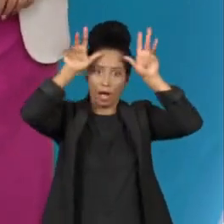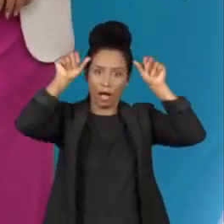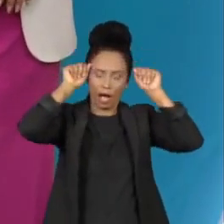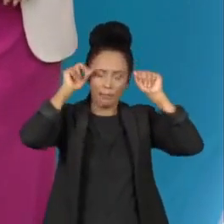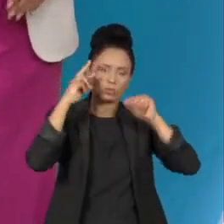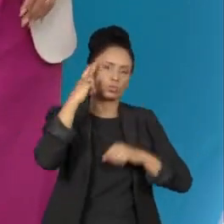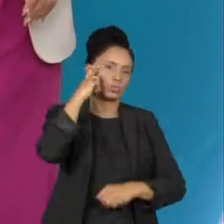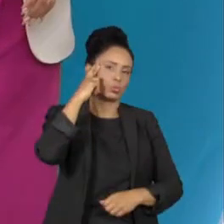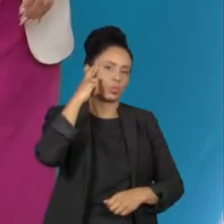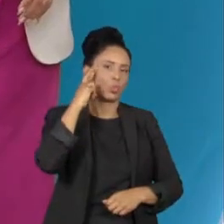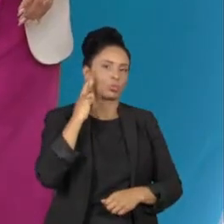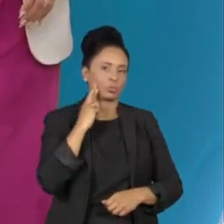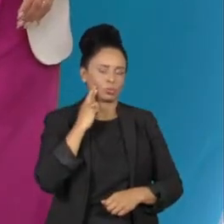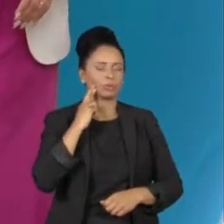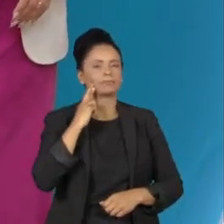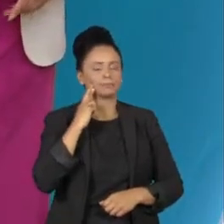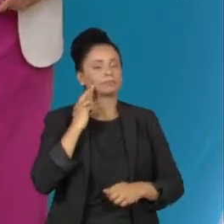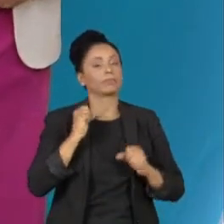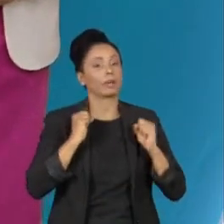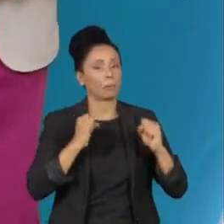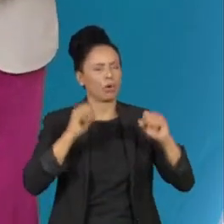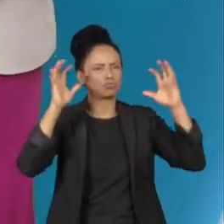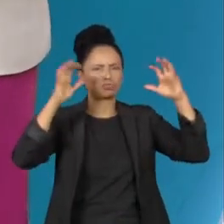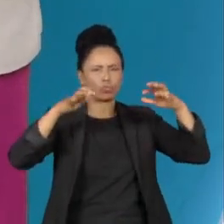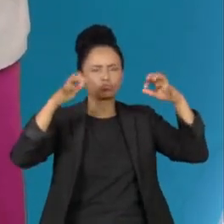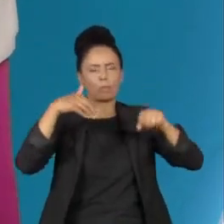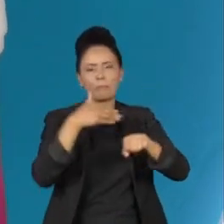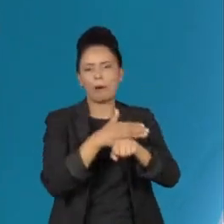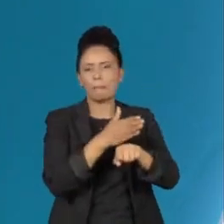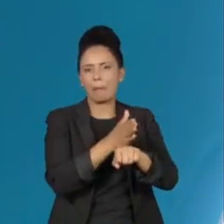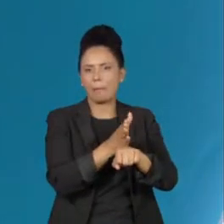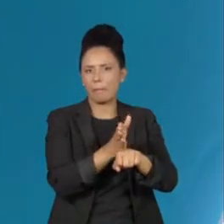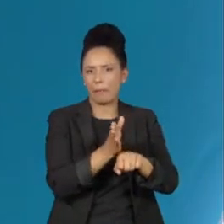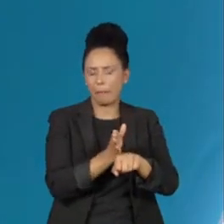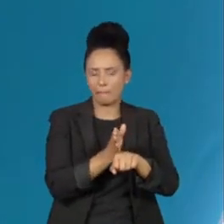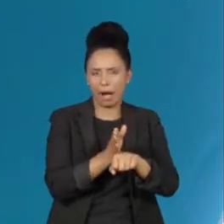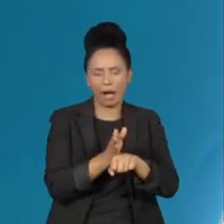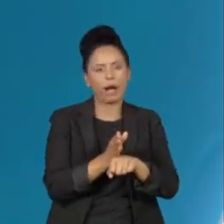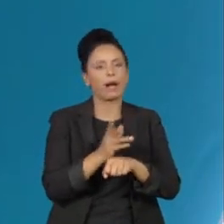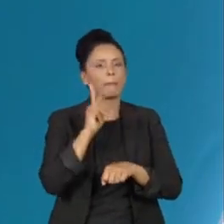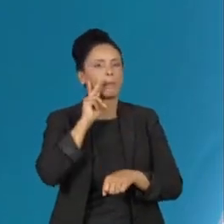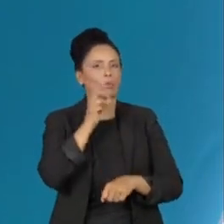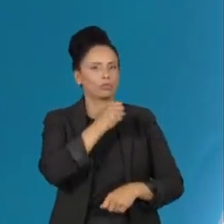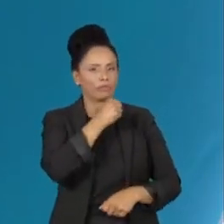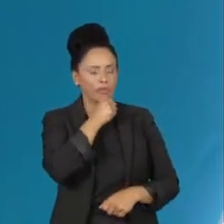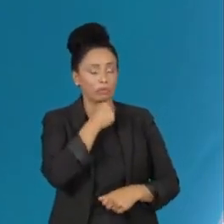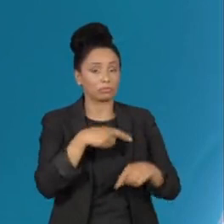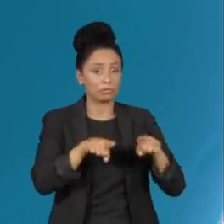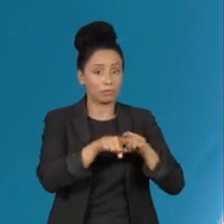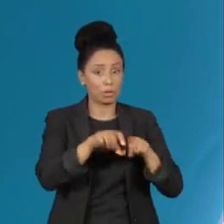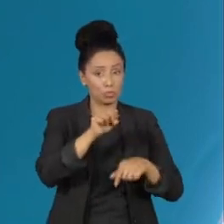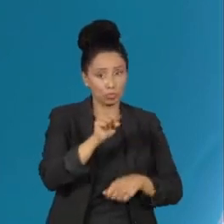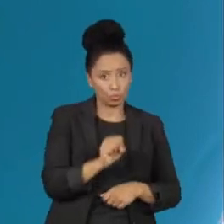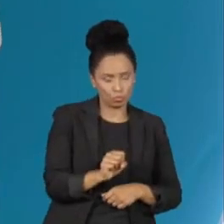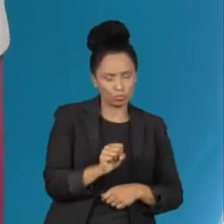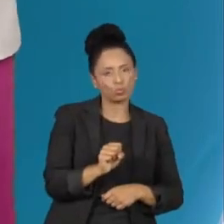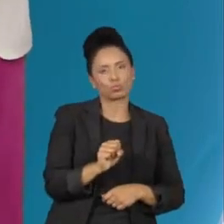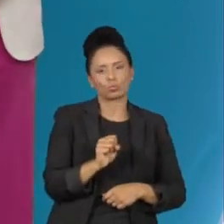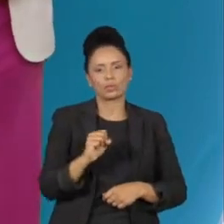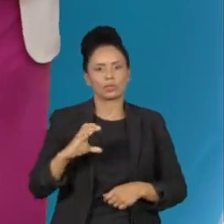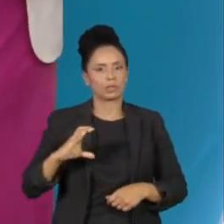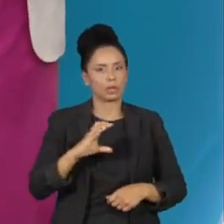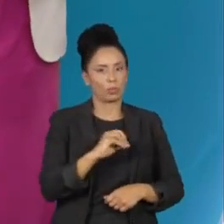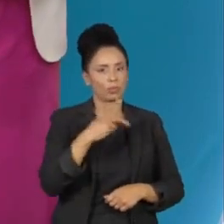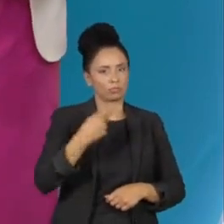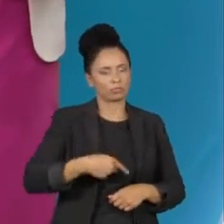Rondônia e chove em vários momentos do dia na capital Porto Velho. Já nas demais áreas do centro e sul do Brasil, a umidade hoje